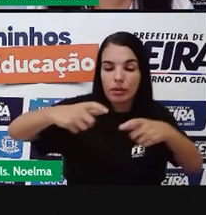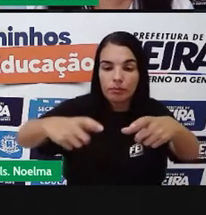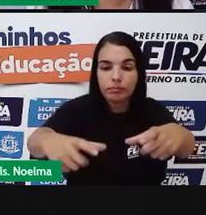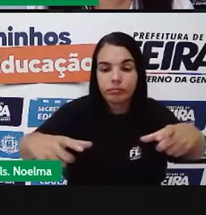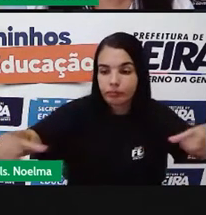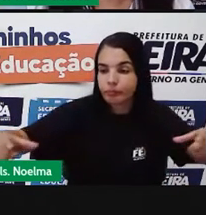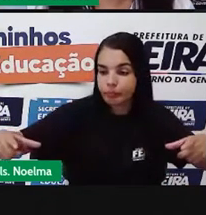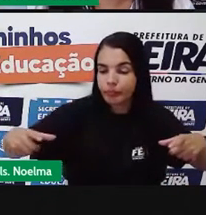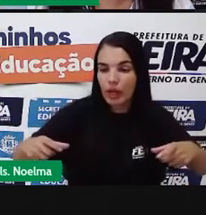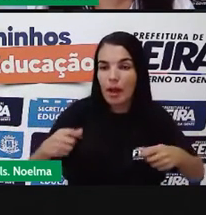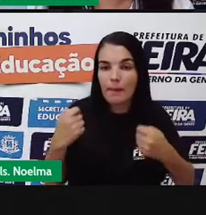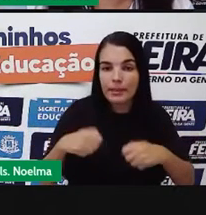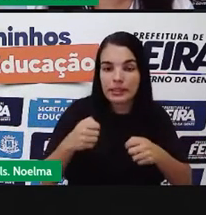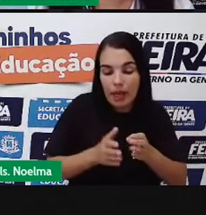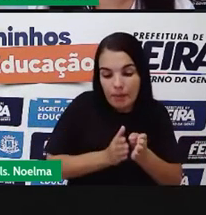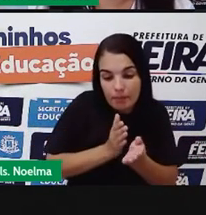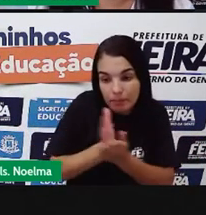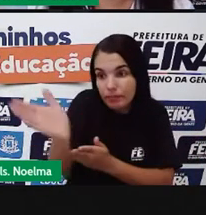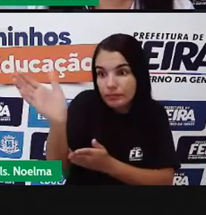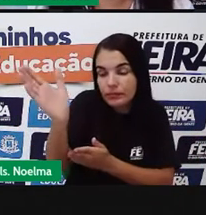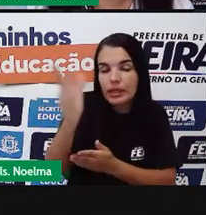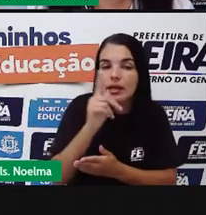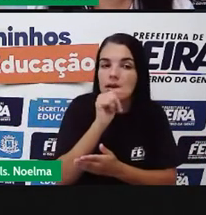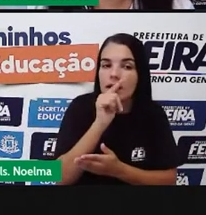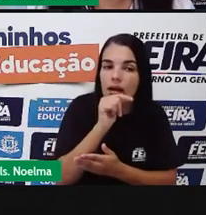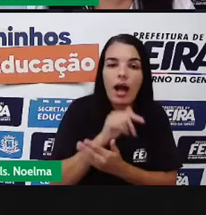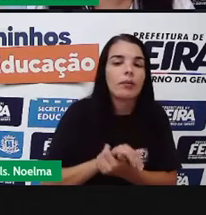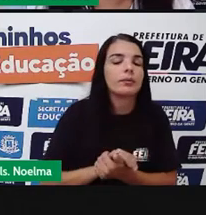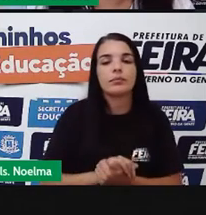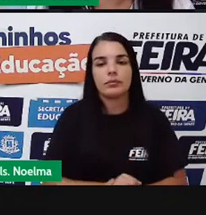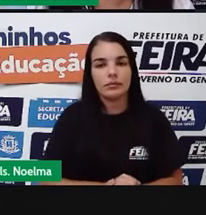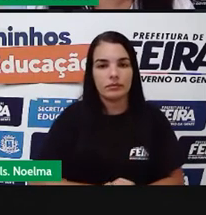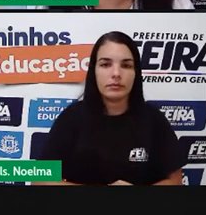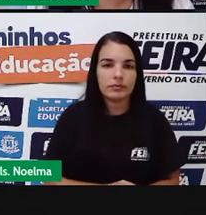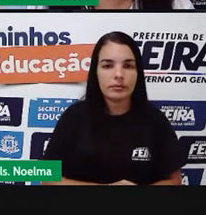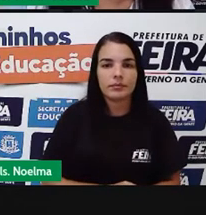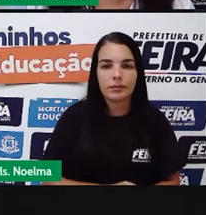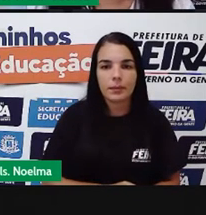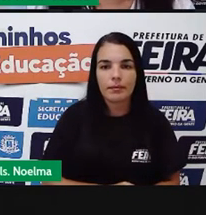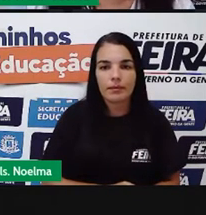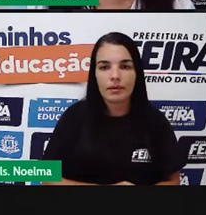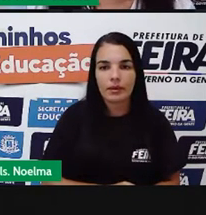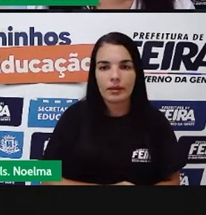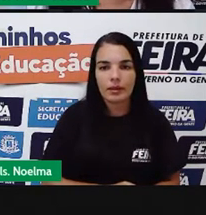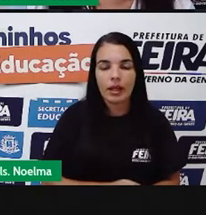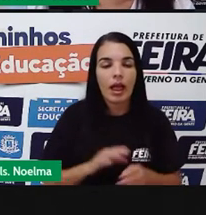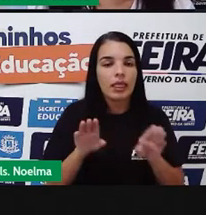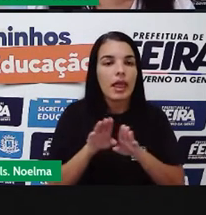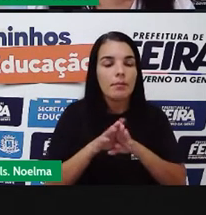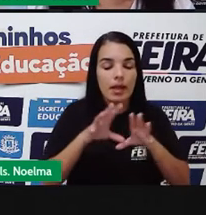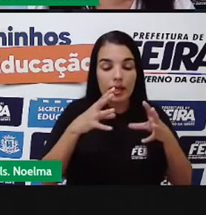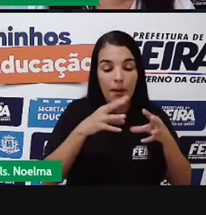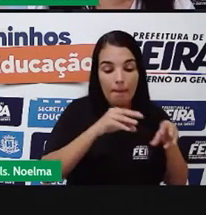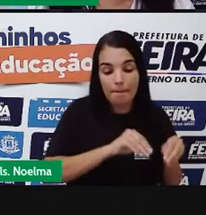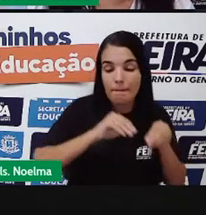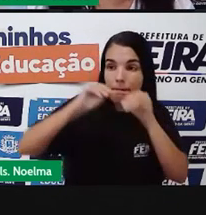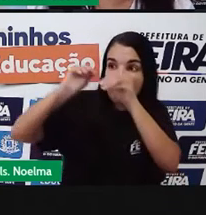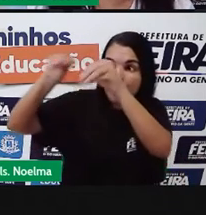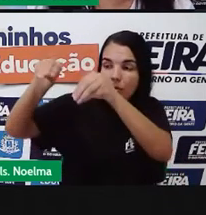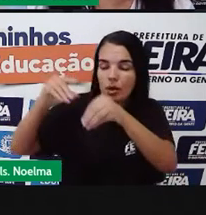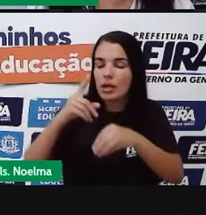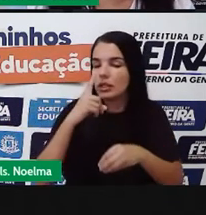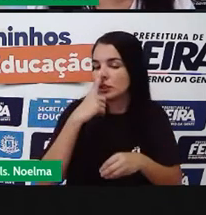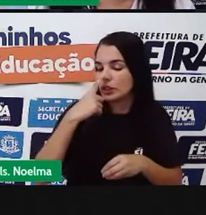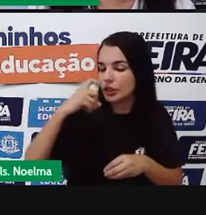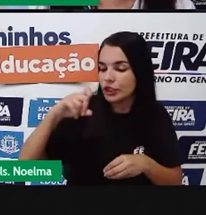de saída aí dessa água para chegar aí até as nossas nascentes. E também a questão da limpeza